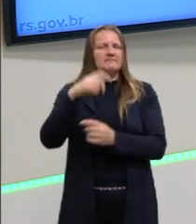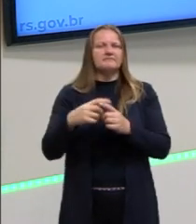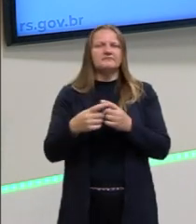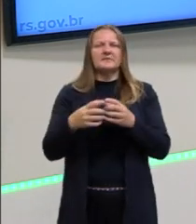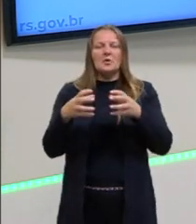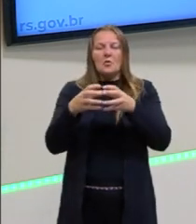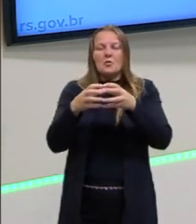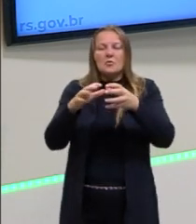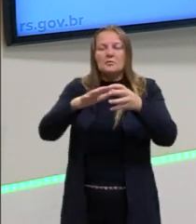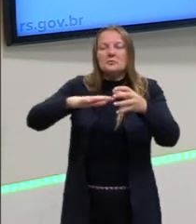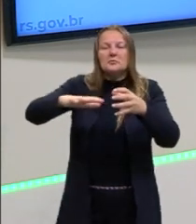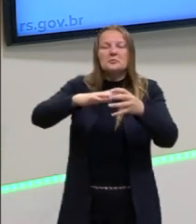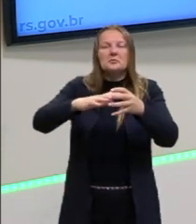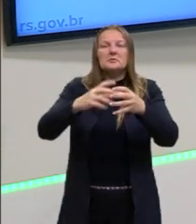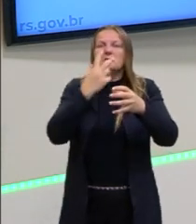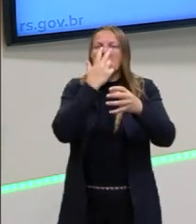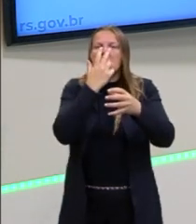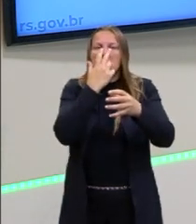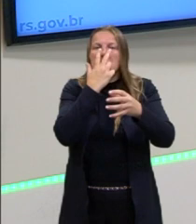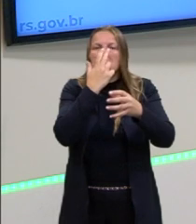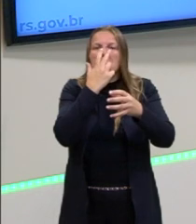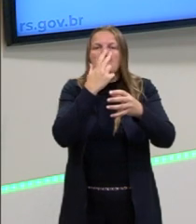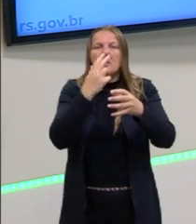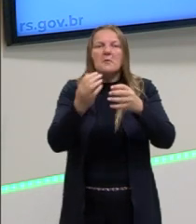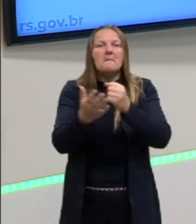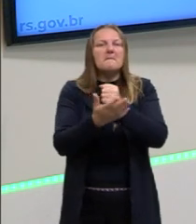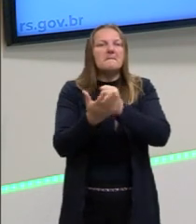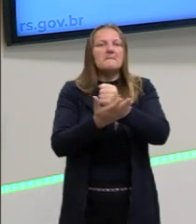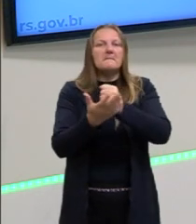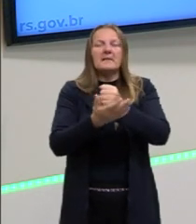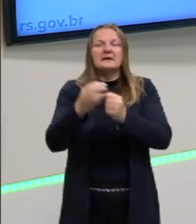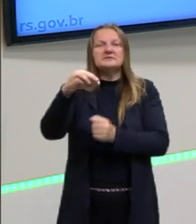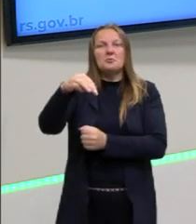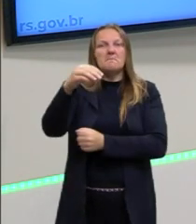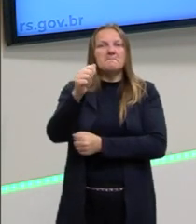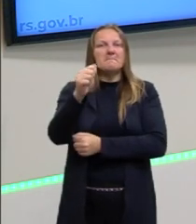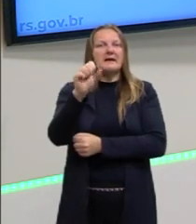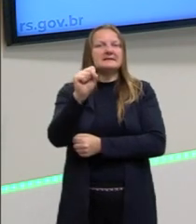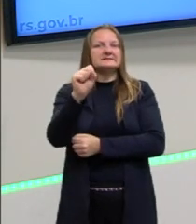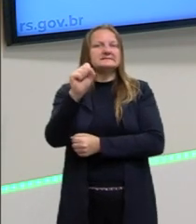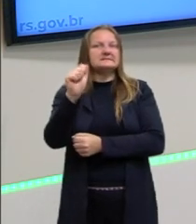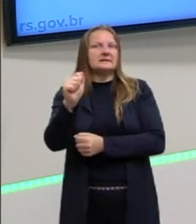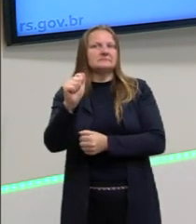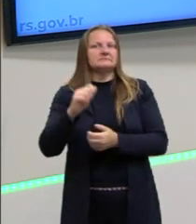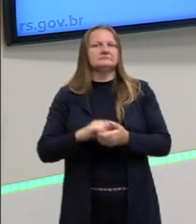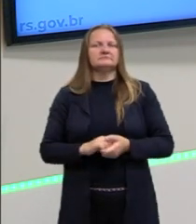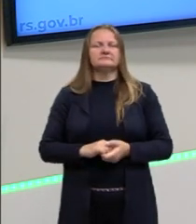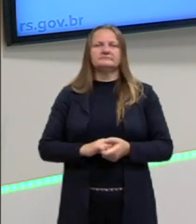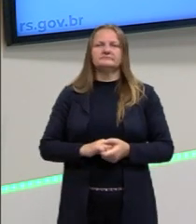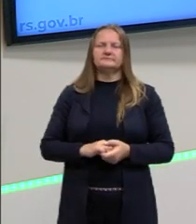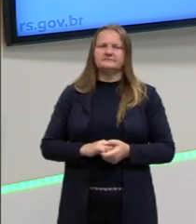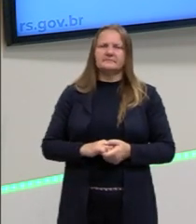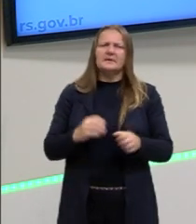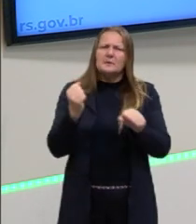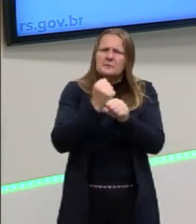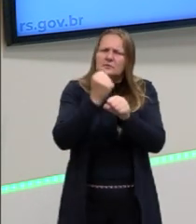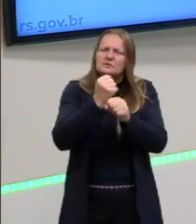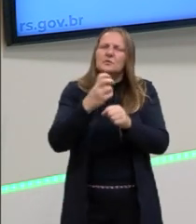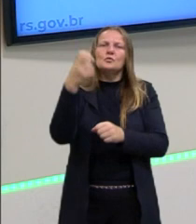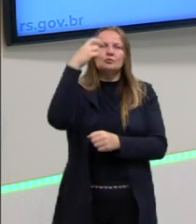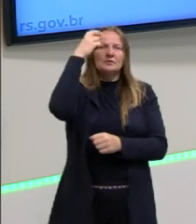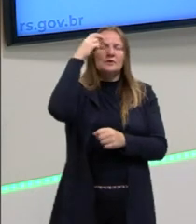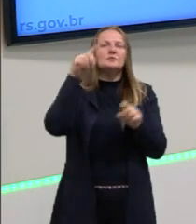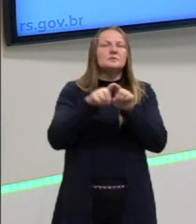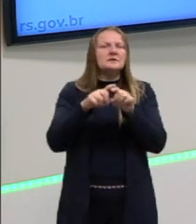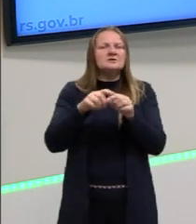pensem, que consumam produtos muito semelhantes ou produtos padronizados, né? E a produção cultural já